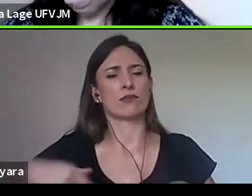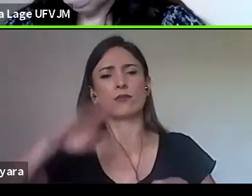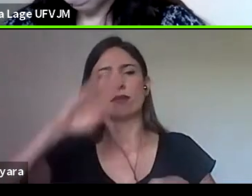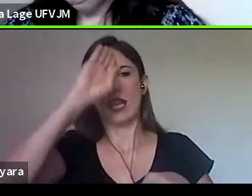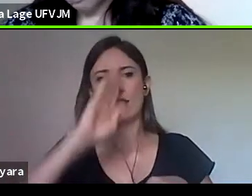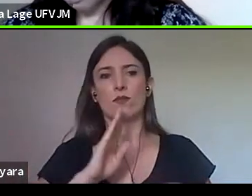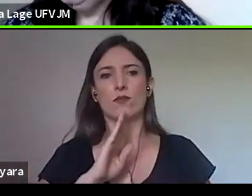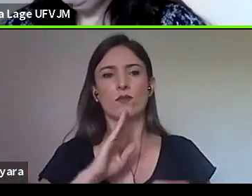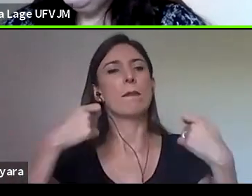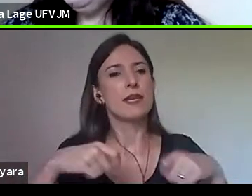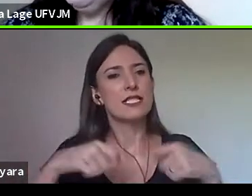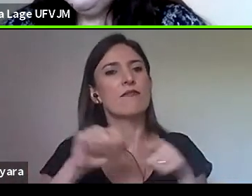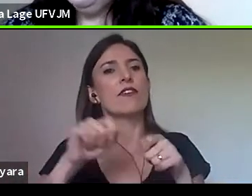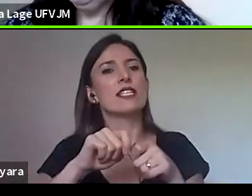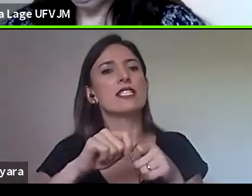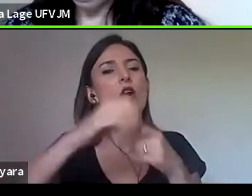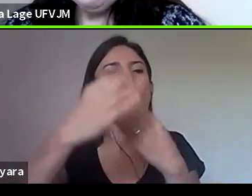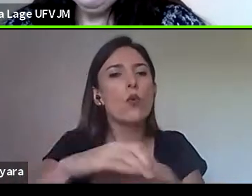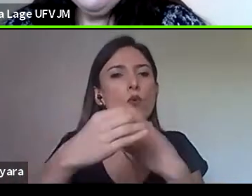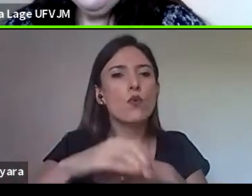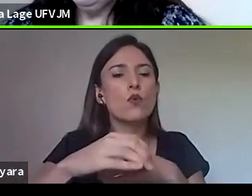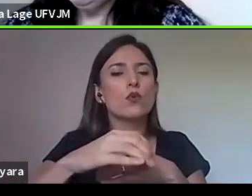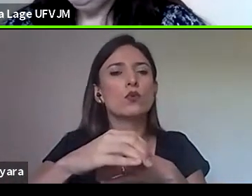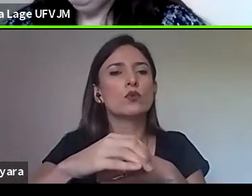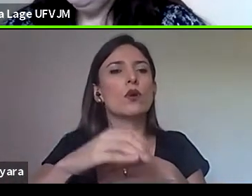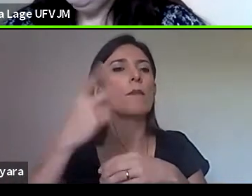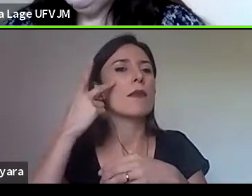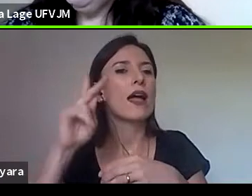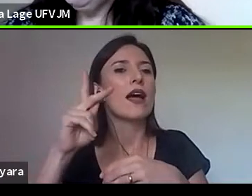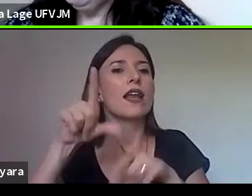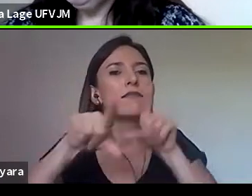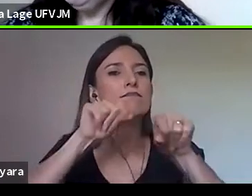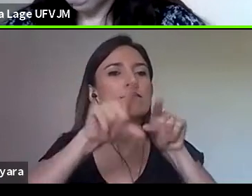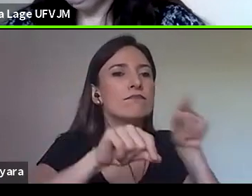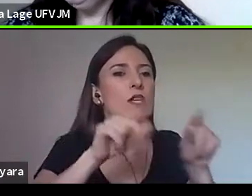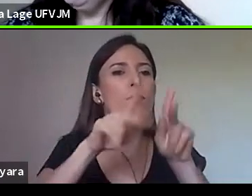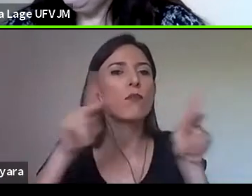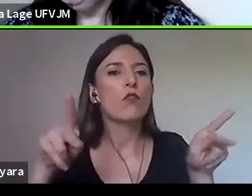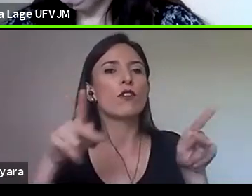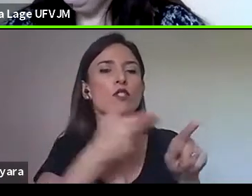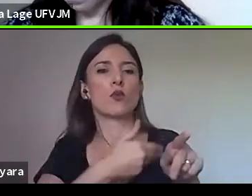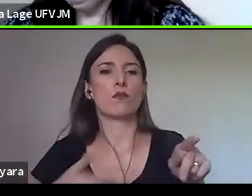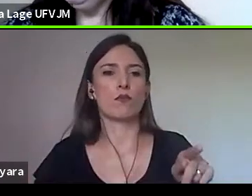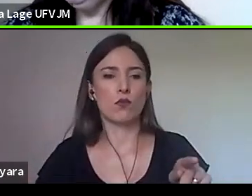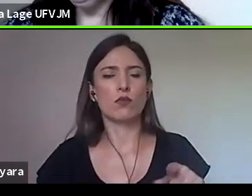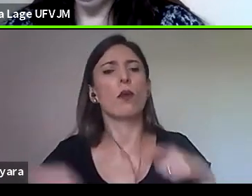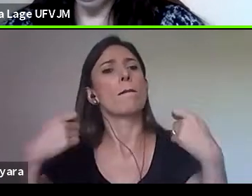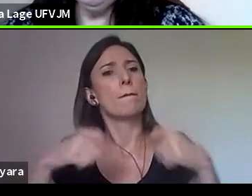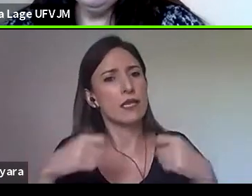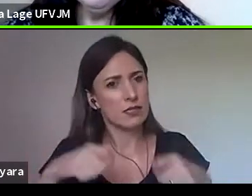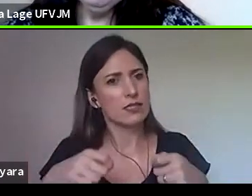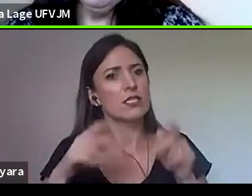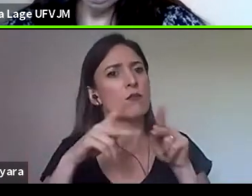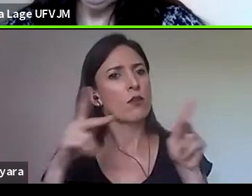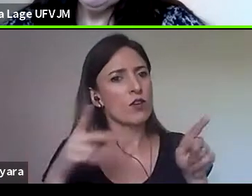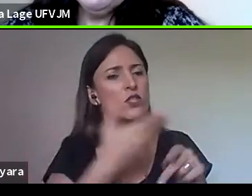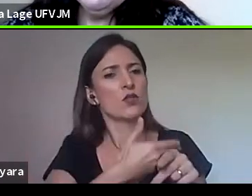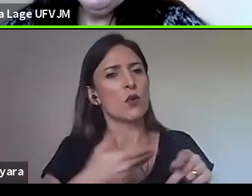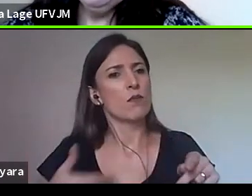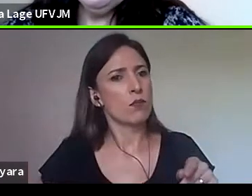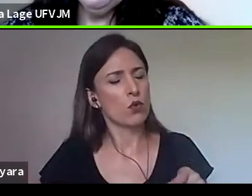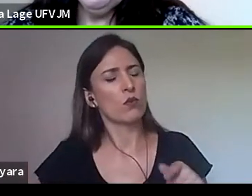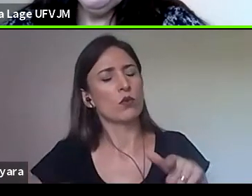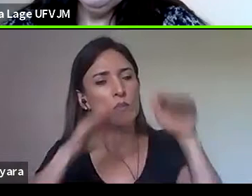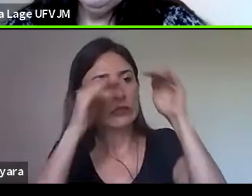públicos, fiscalizá-los, pagá-los e mantê-los subordinados a uma política fortemente